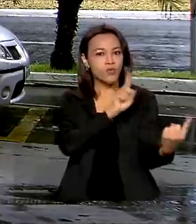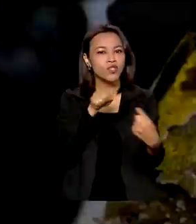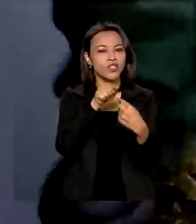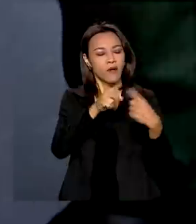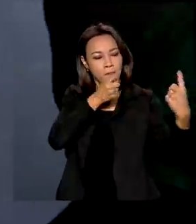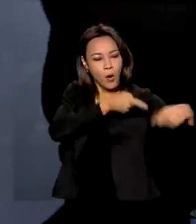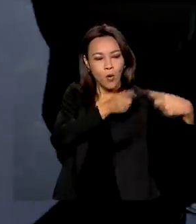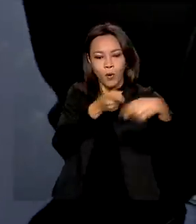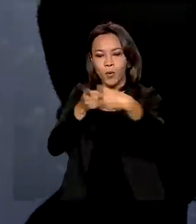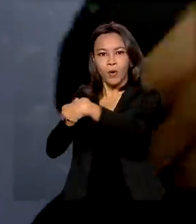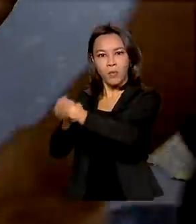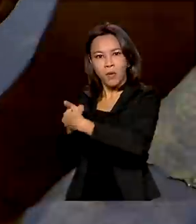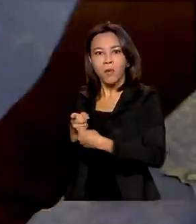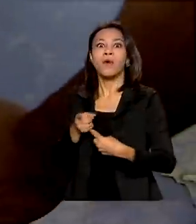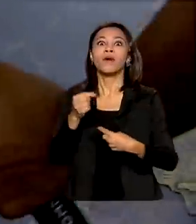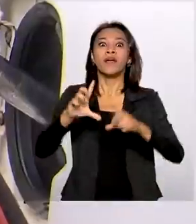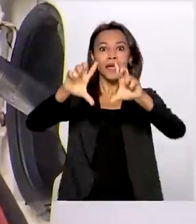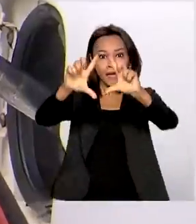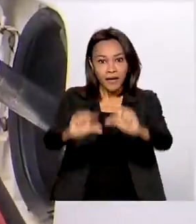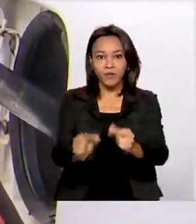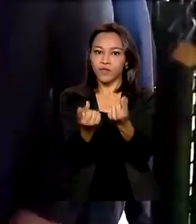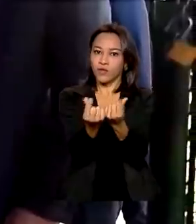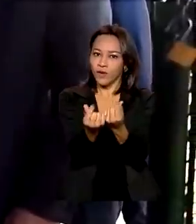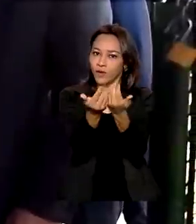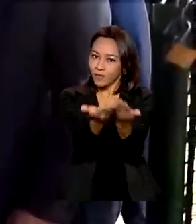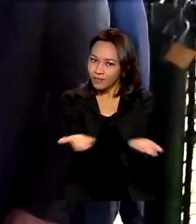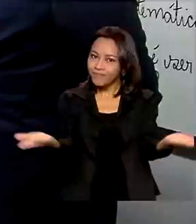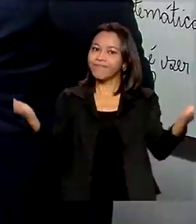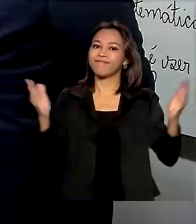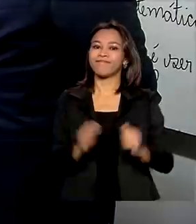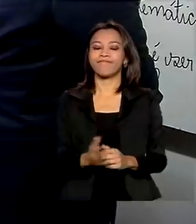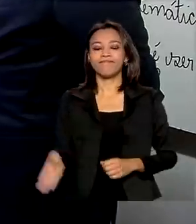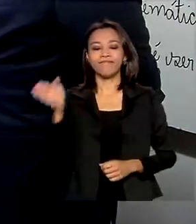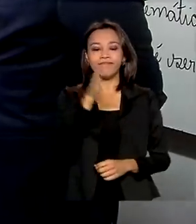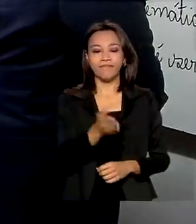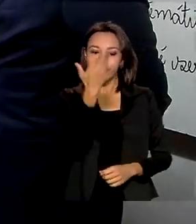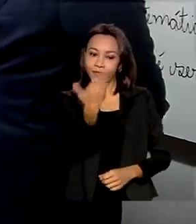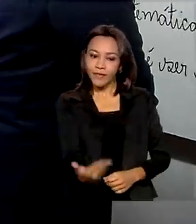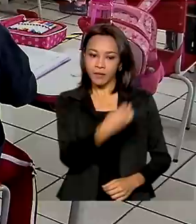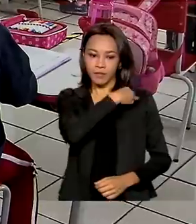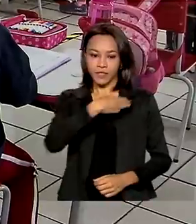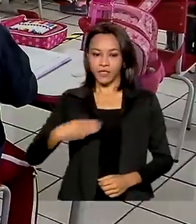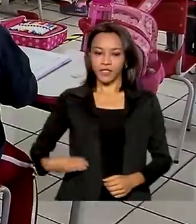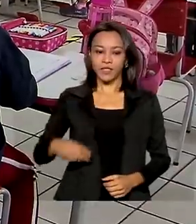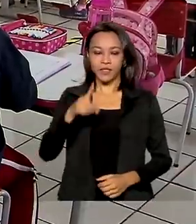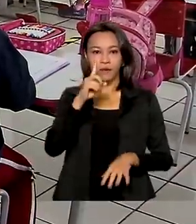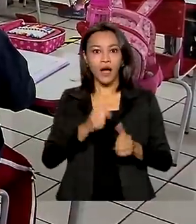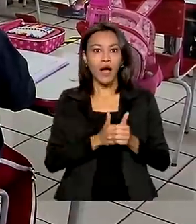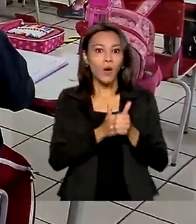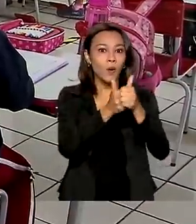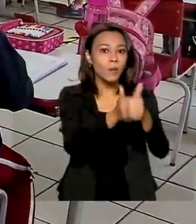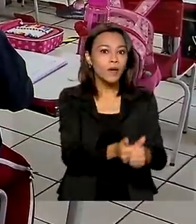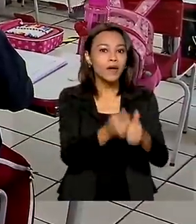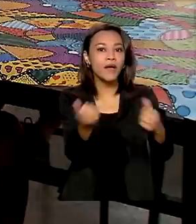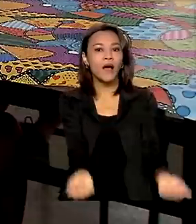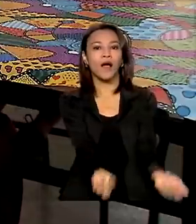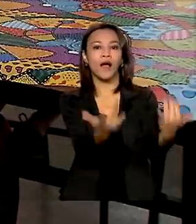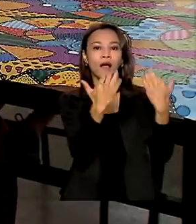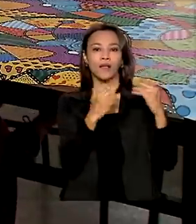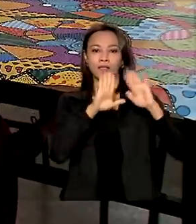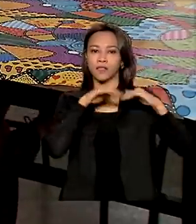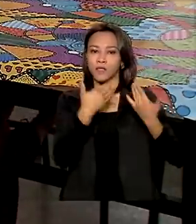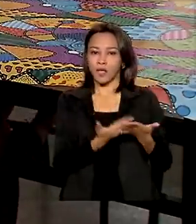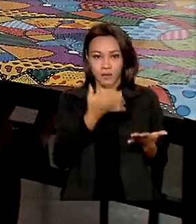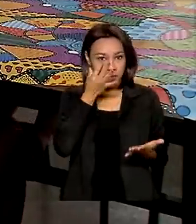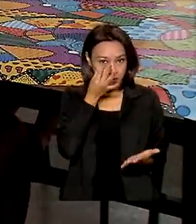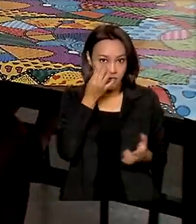e reduzir o valor para o consumidor. Ministro da Educação acompanha o retorno às aulas presenciais e as medidas